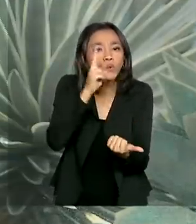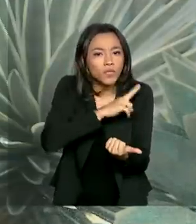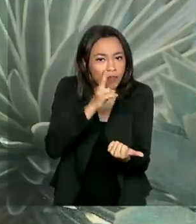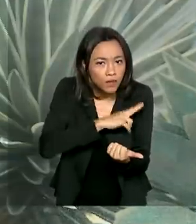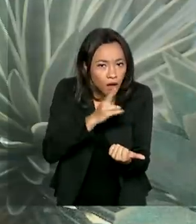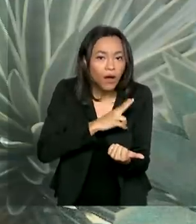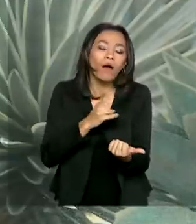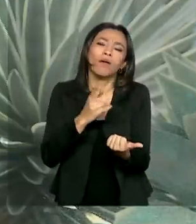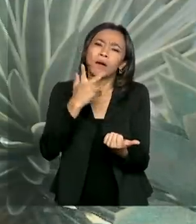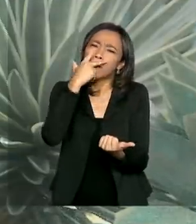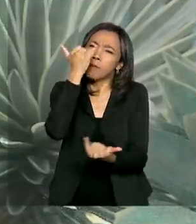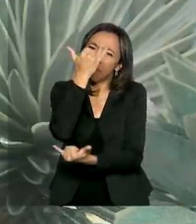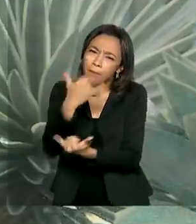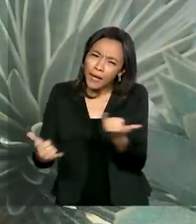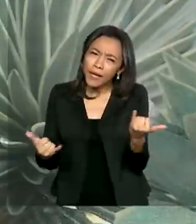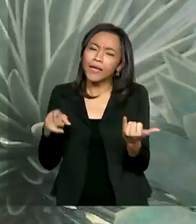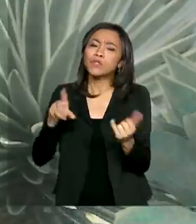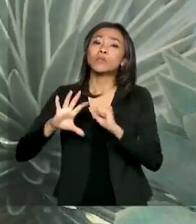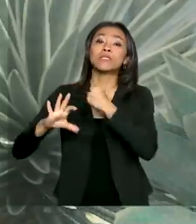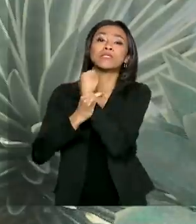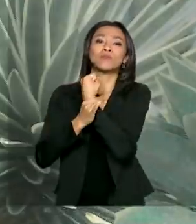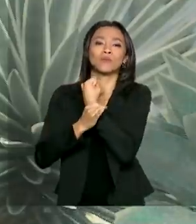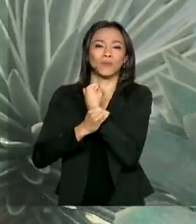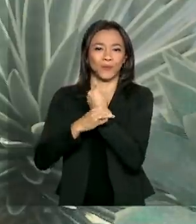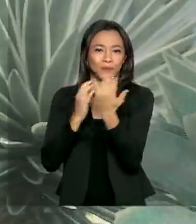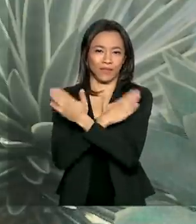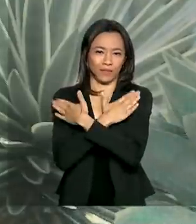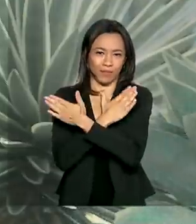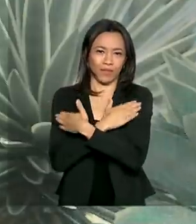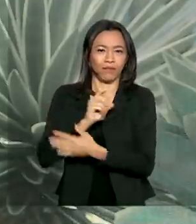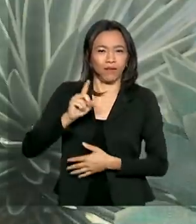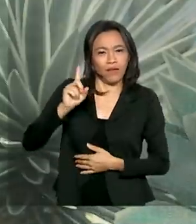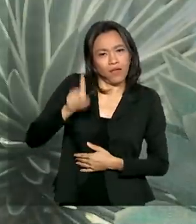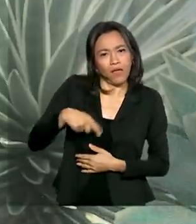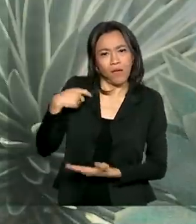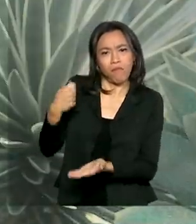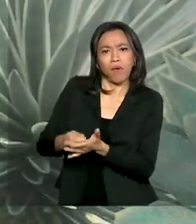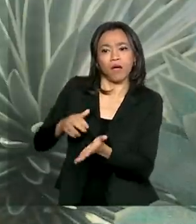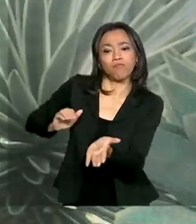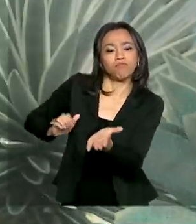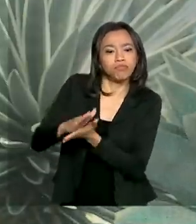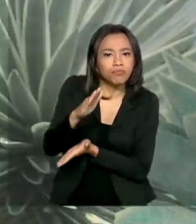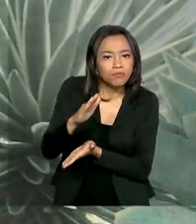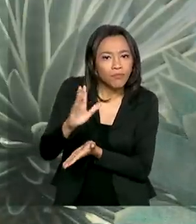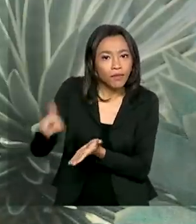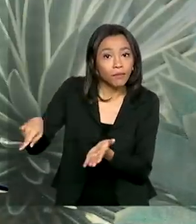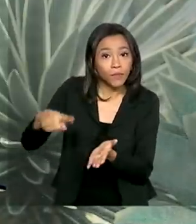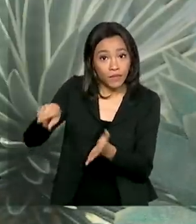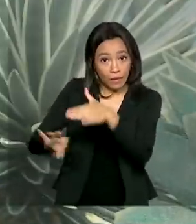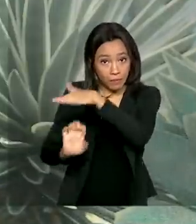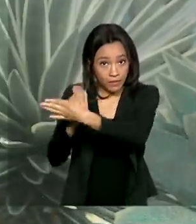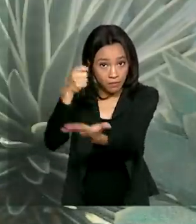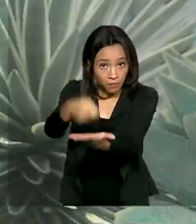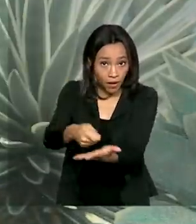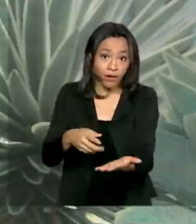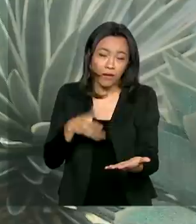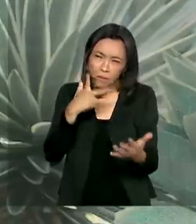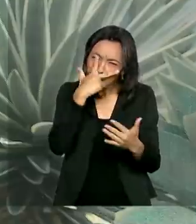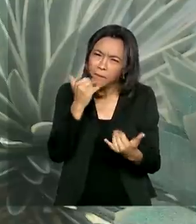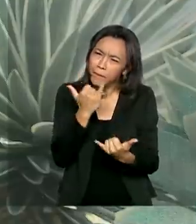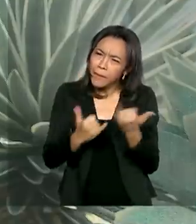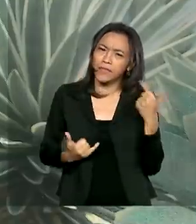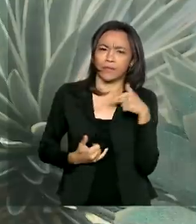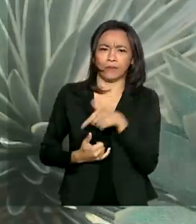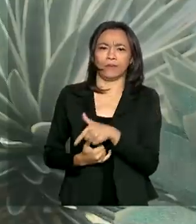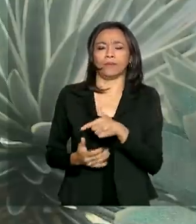algo bem semelhante ali ao seguro-desemprego, que é pago no caso de demissão sem justa causa. Para os próximos três meses,